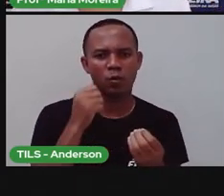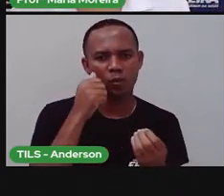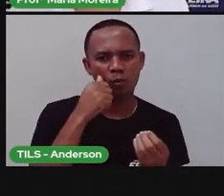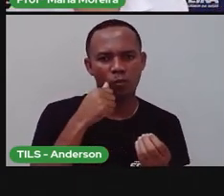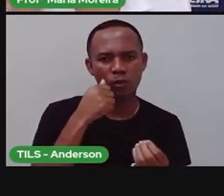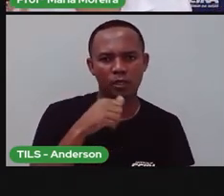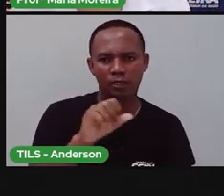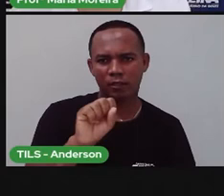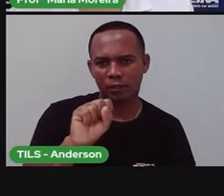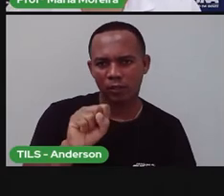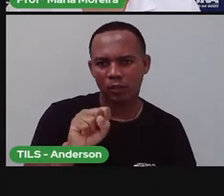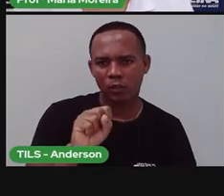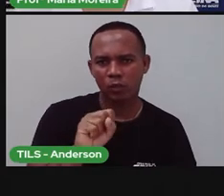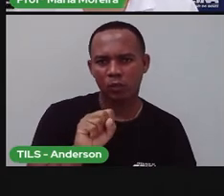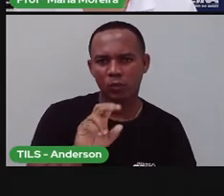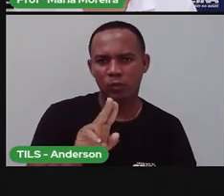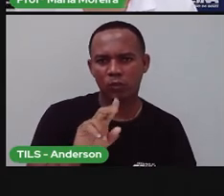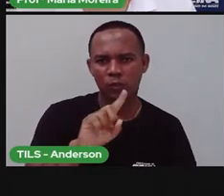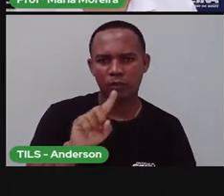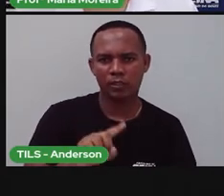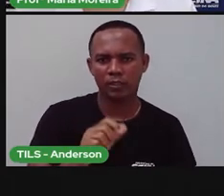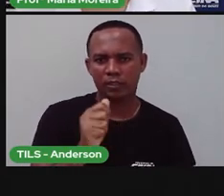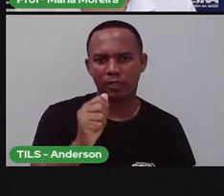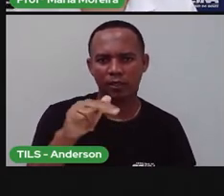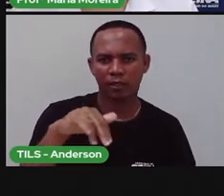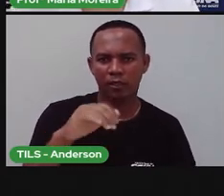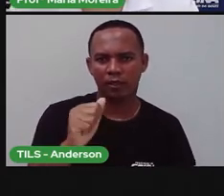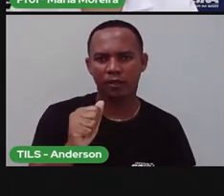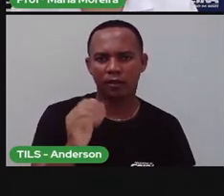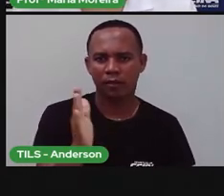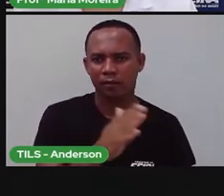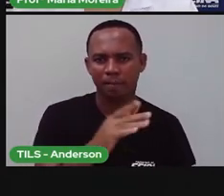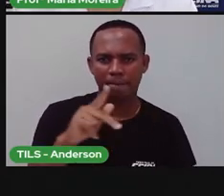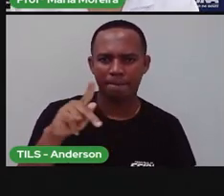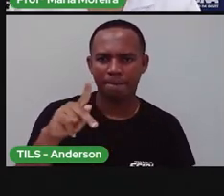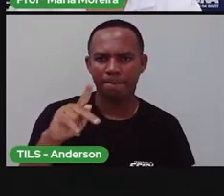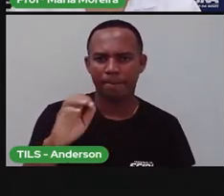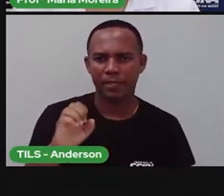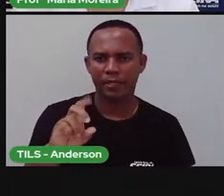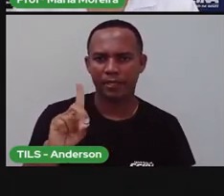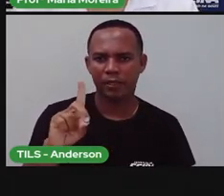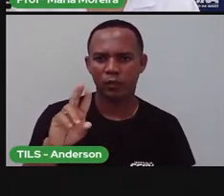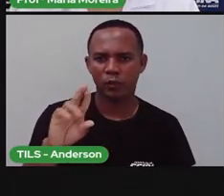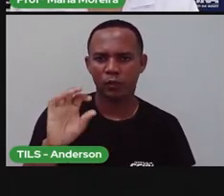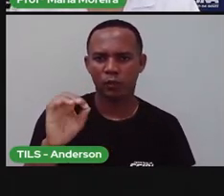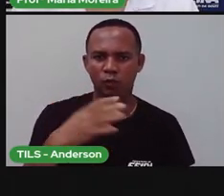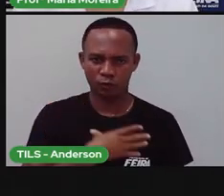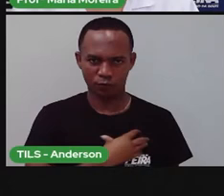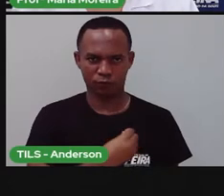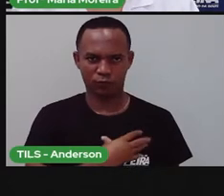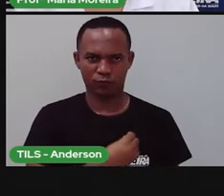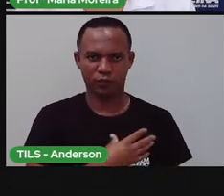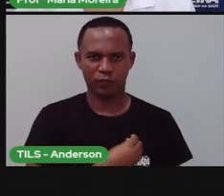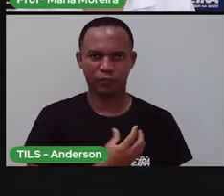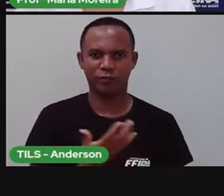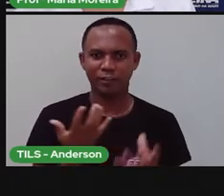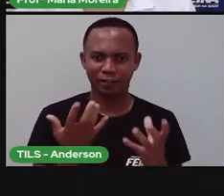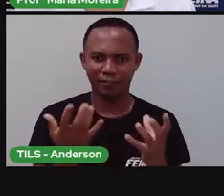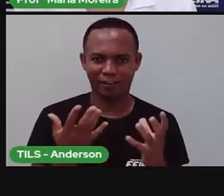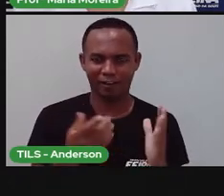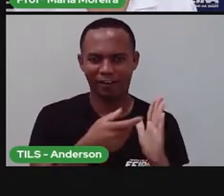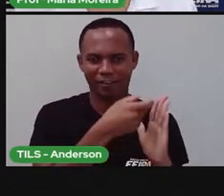acaba escrevendo esses poemas infantis. Porque ele tinha filhos, ele queria, na verdade, contemplar os filhos dele também com